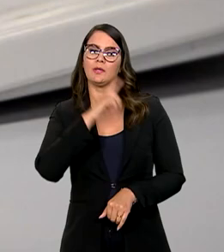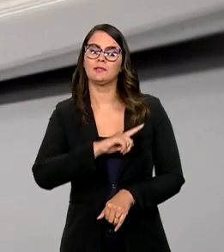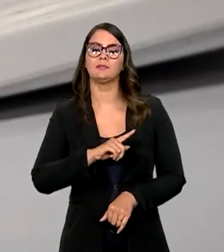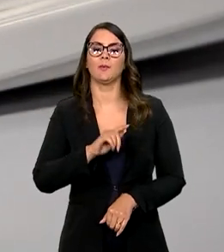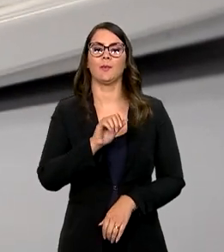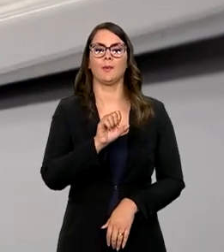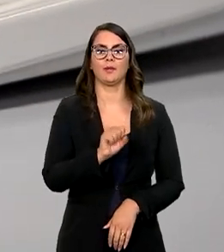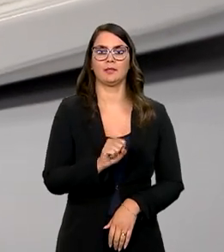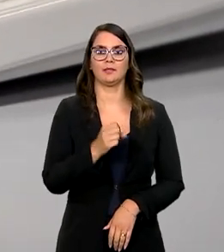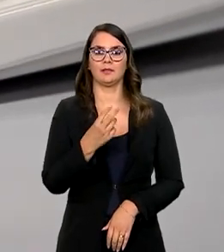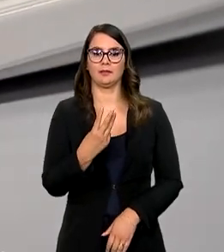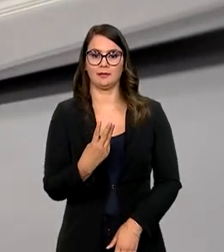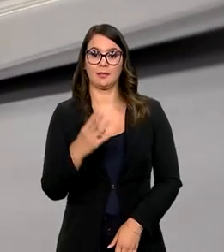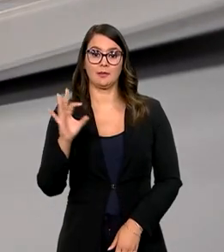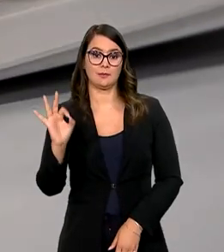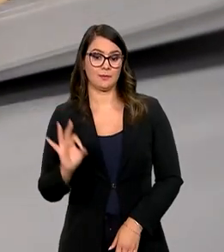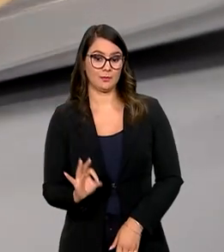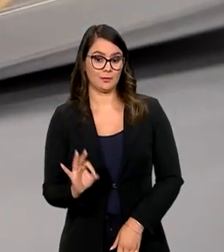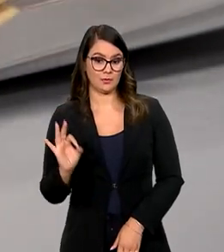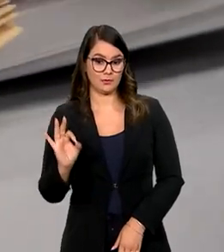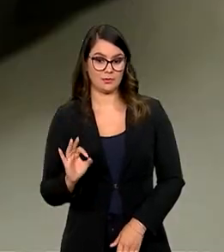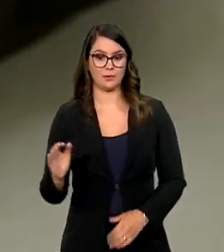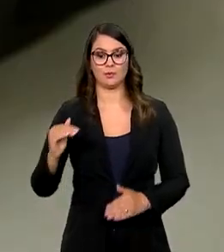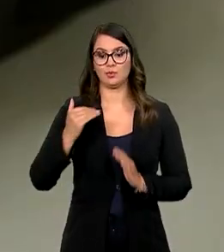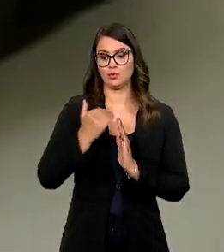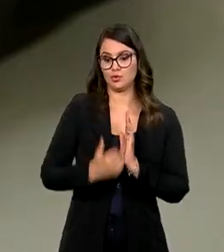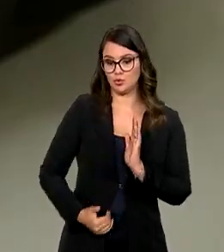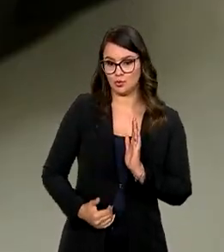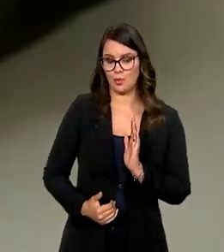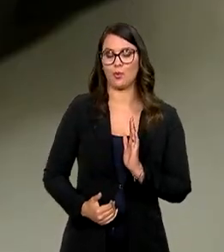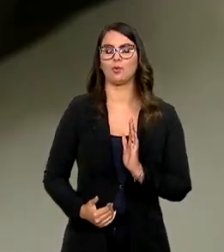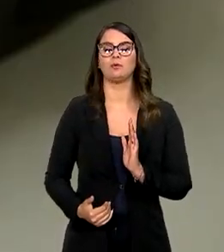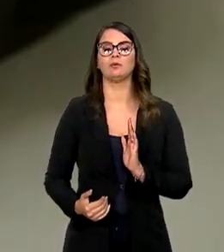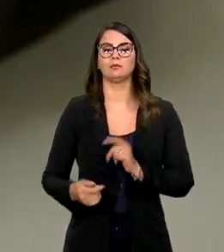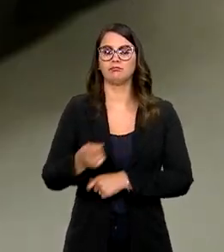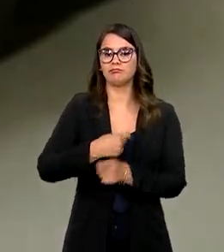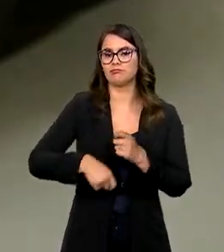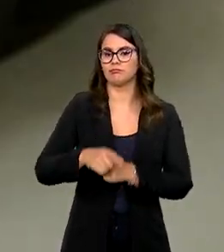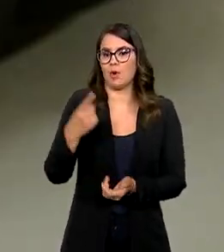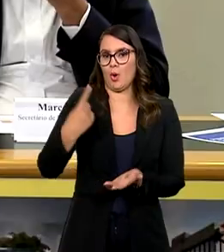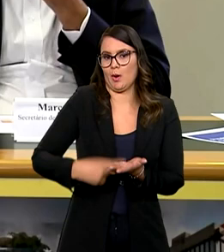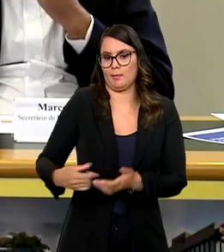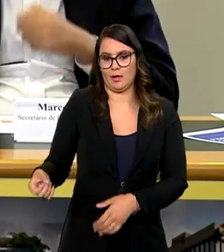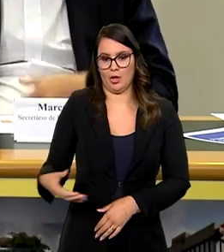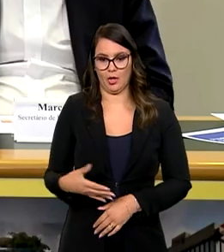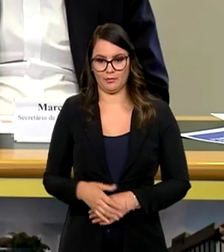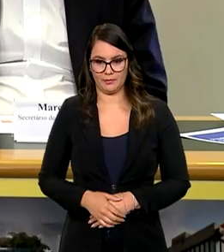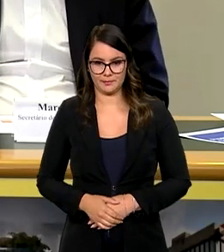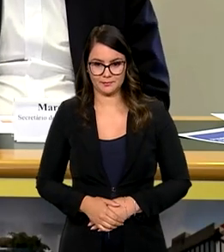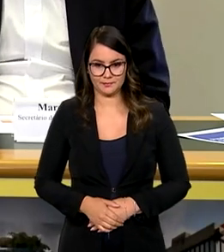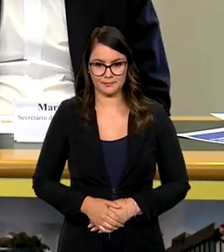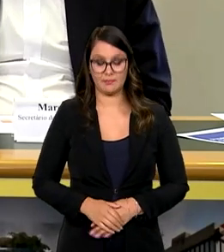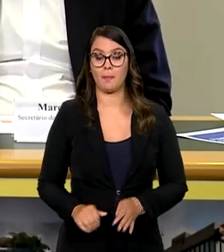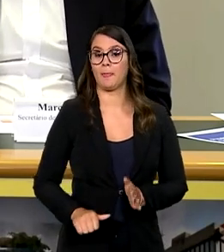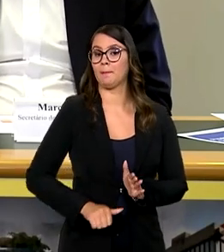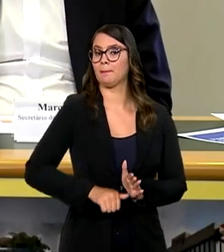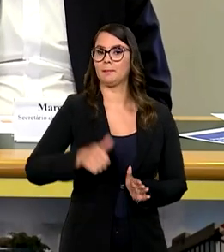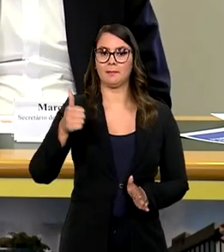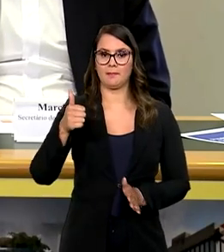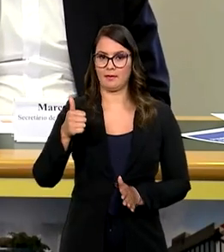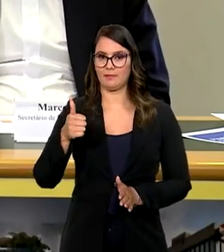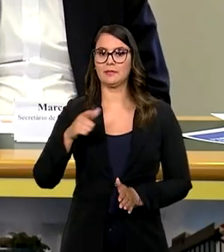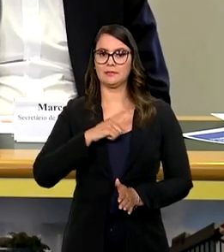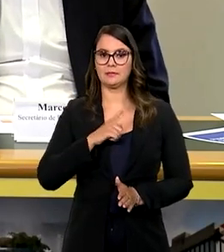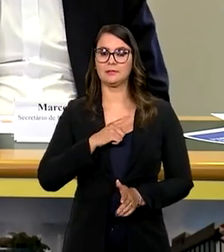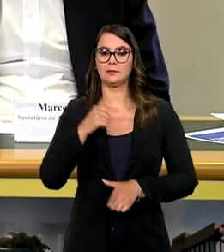83% de desconto médio para a renegociação de dívidas. É a primeira vez que se faz